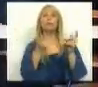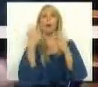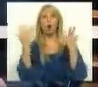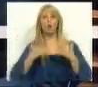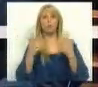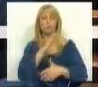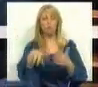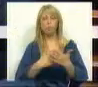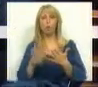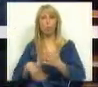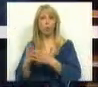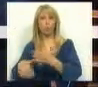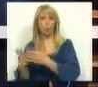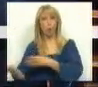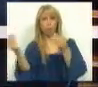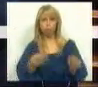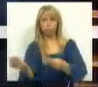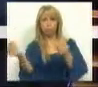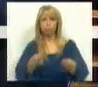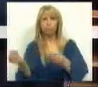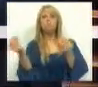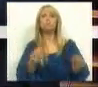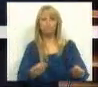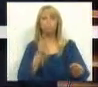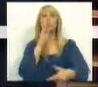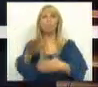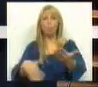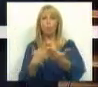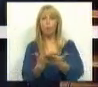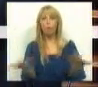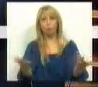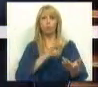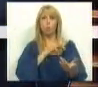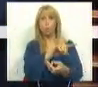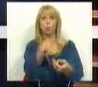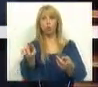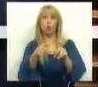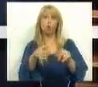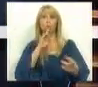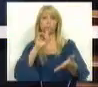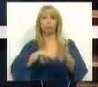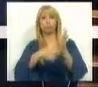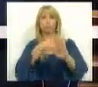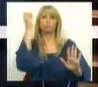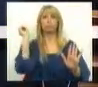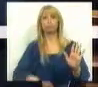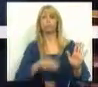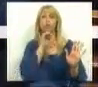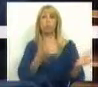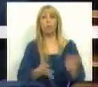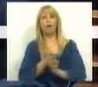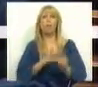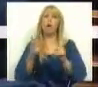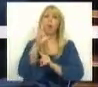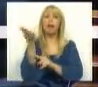propostas que lhe apresentei, sugeri, propusamos e os senhores chumbaram-me que não aumentasse o IVA sobre